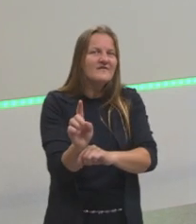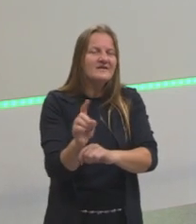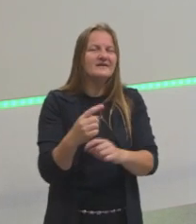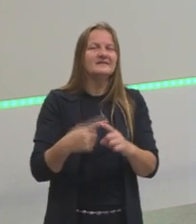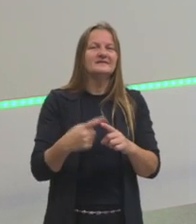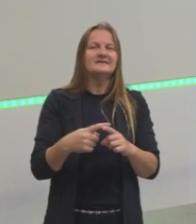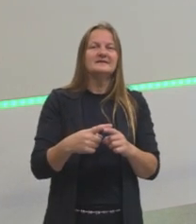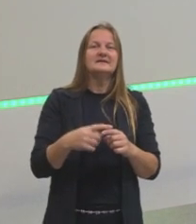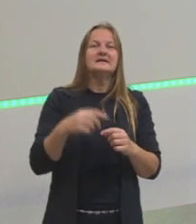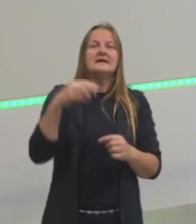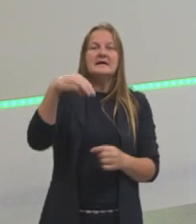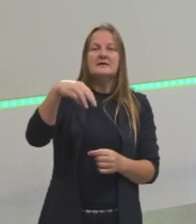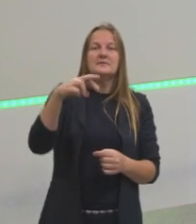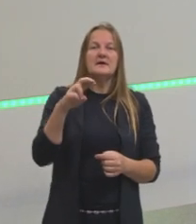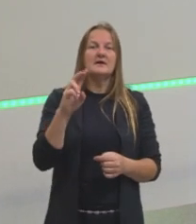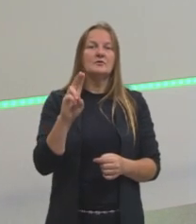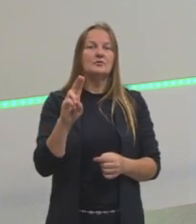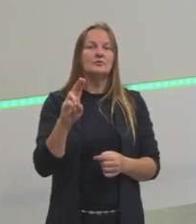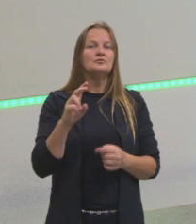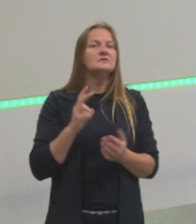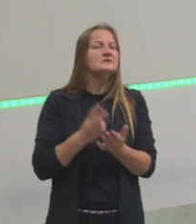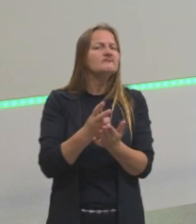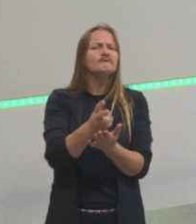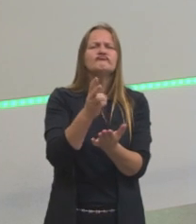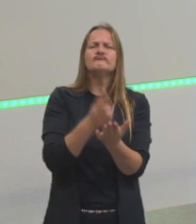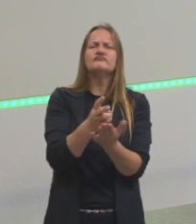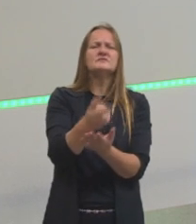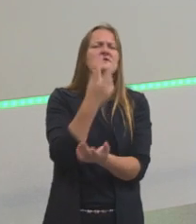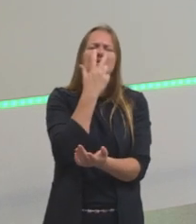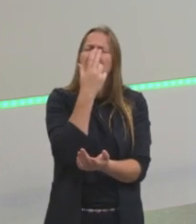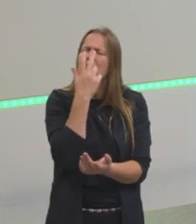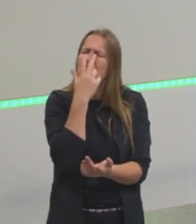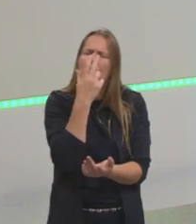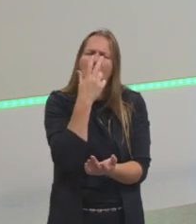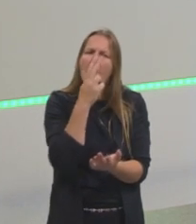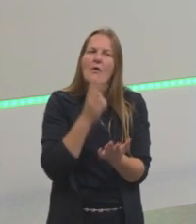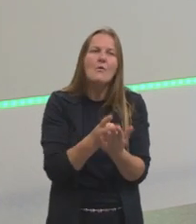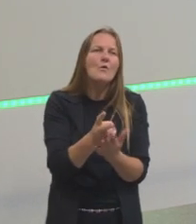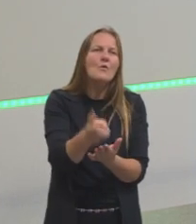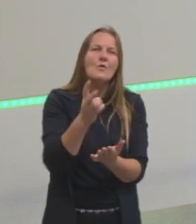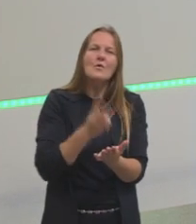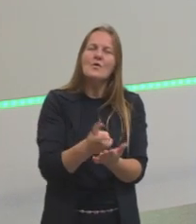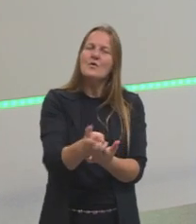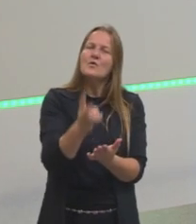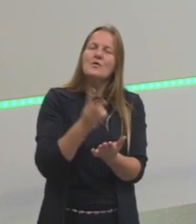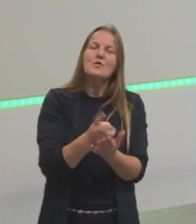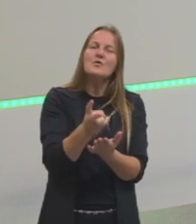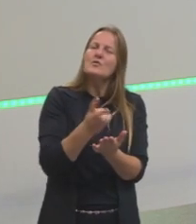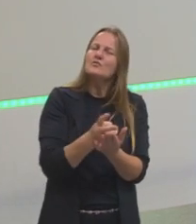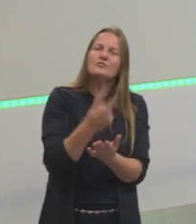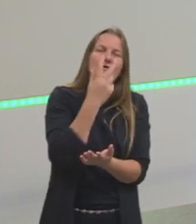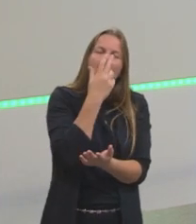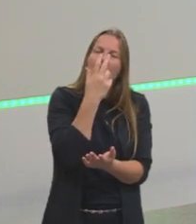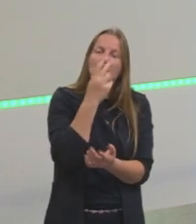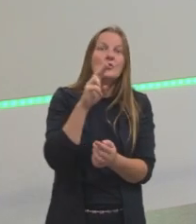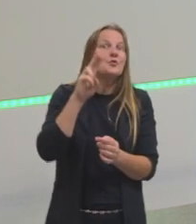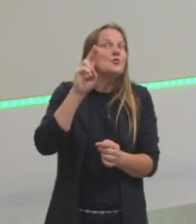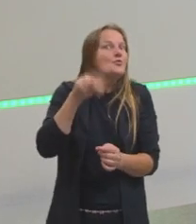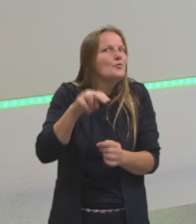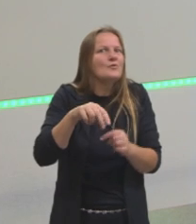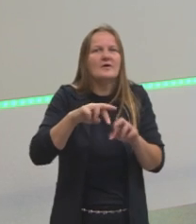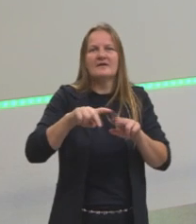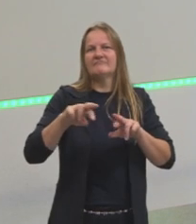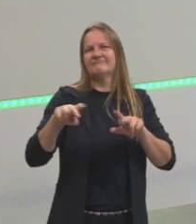no MRU, ela vai ser sempre igual. Isso quer dizer constante, tá? Ela nunca varia.